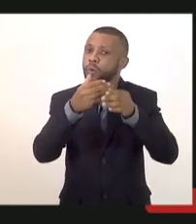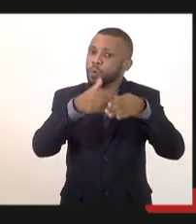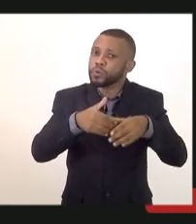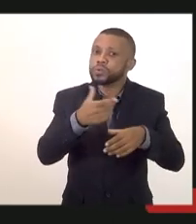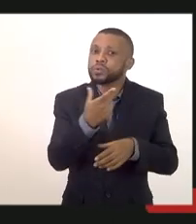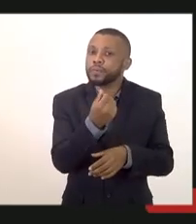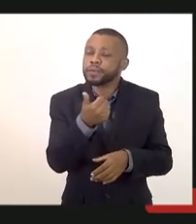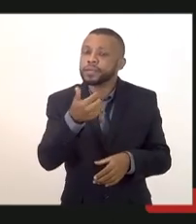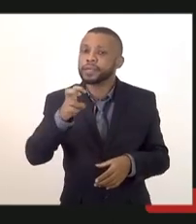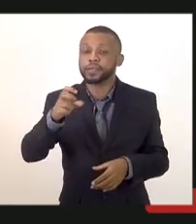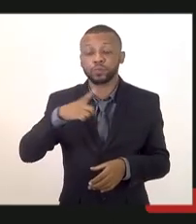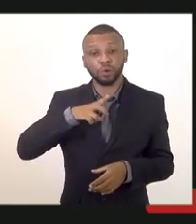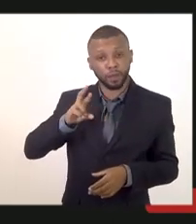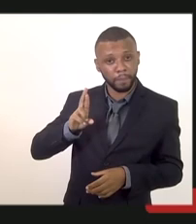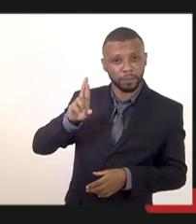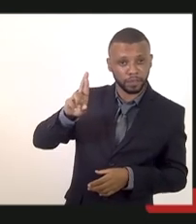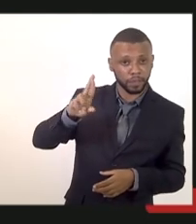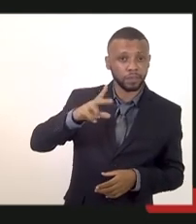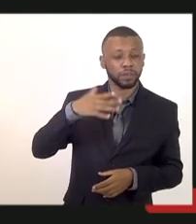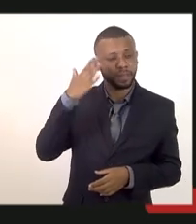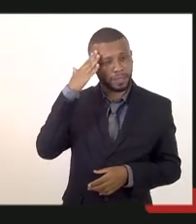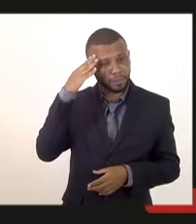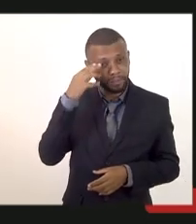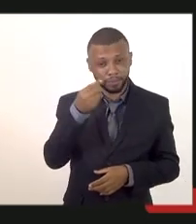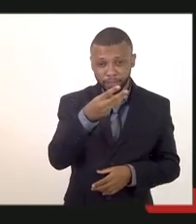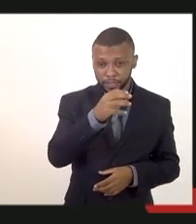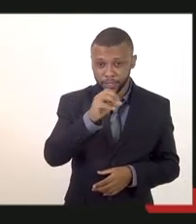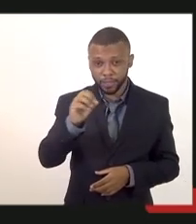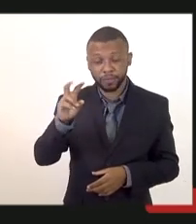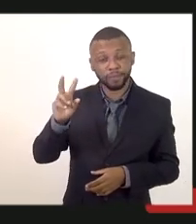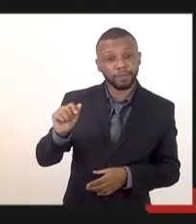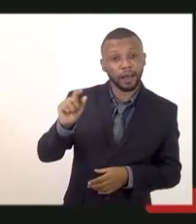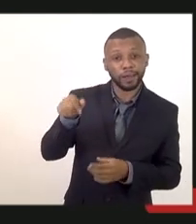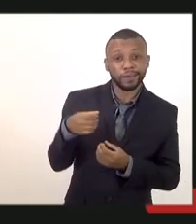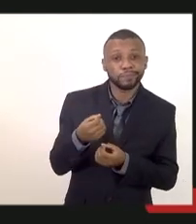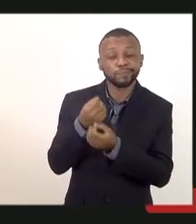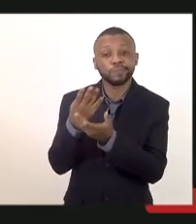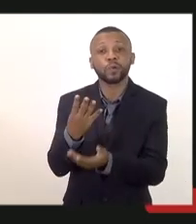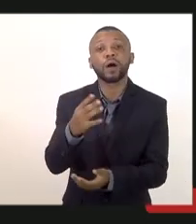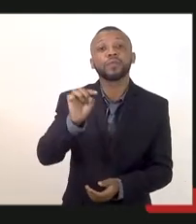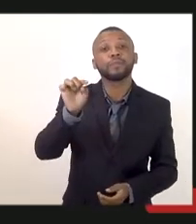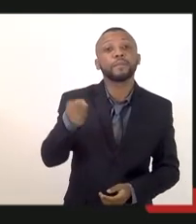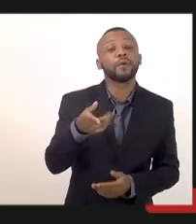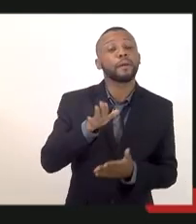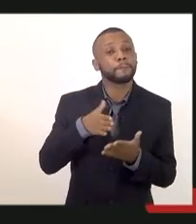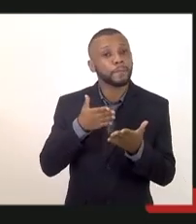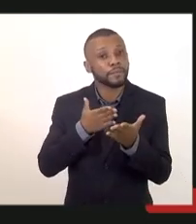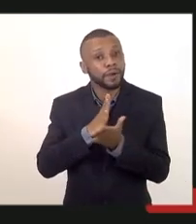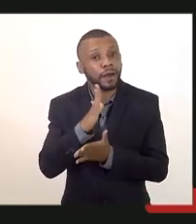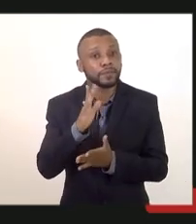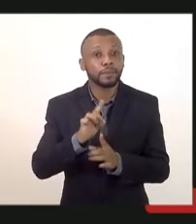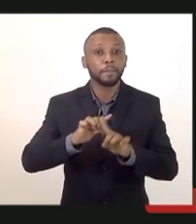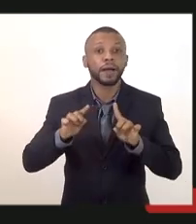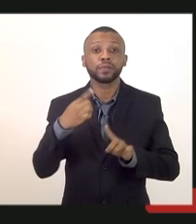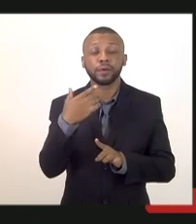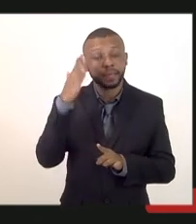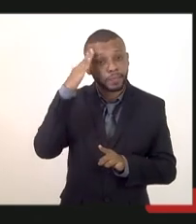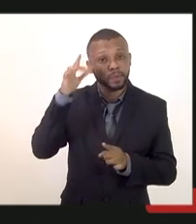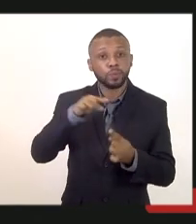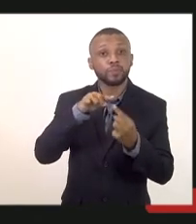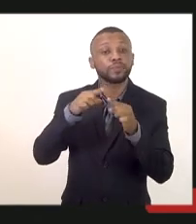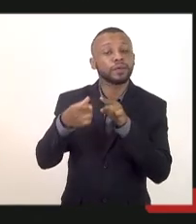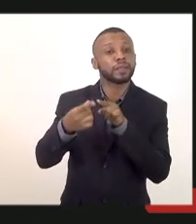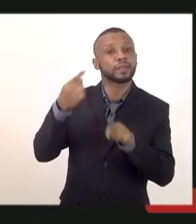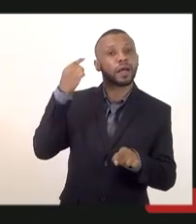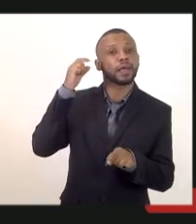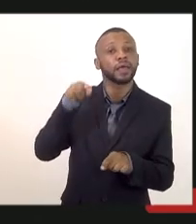a gente sabe que teve as 300 vagas no ano de 2015 disponibilizada com um total de 4 mil aprovados mas a gente sabe também que a ideia lá atrás eram de